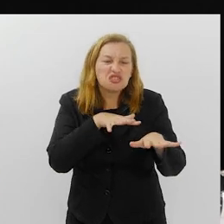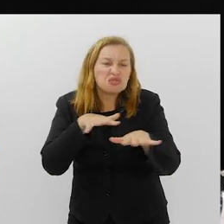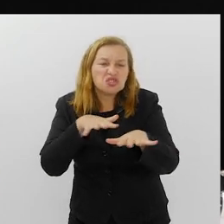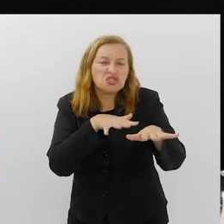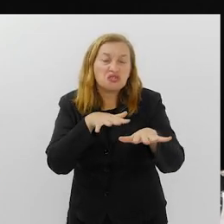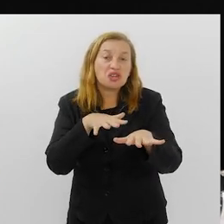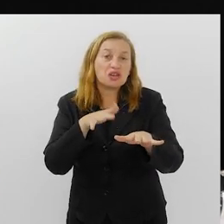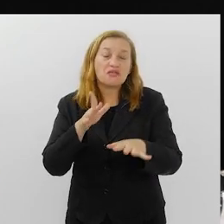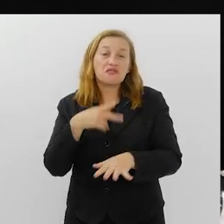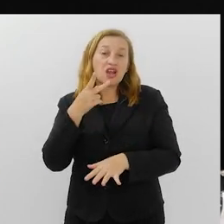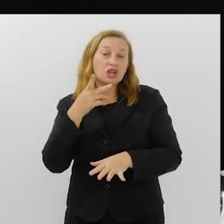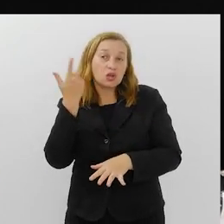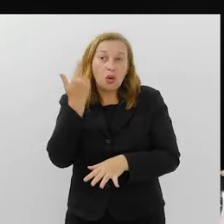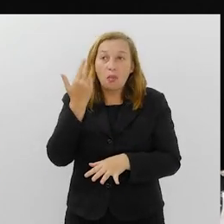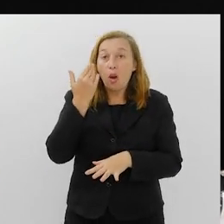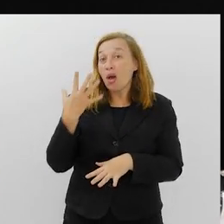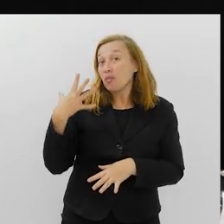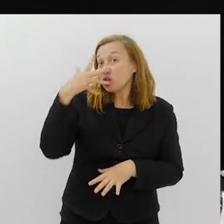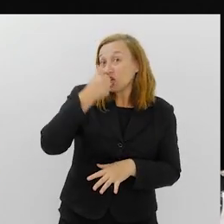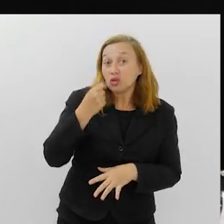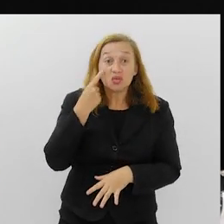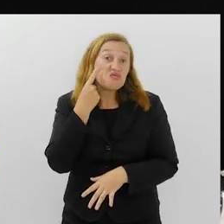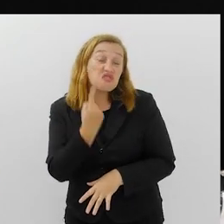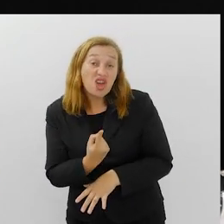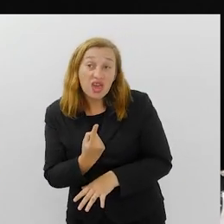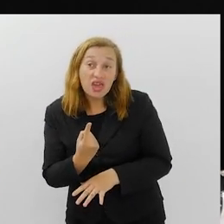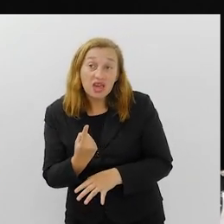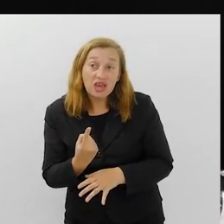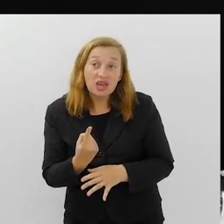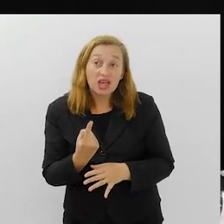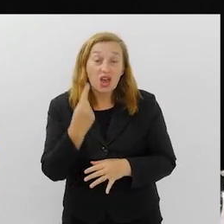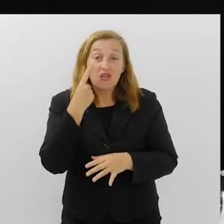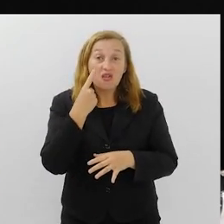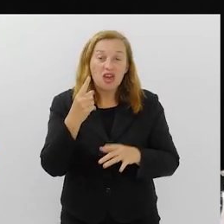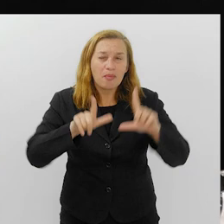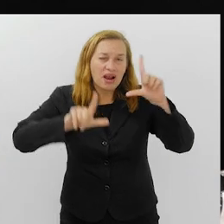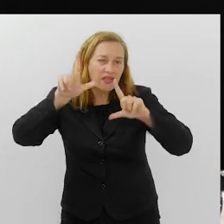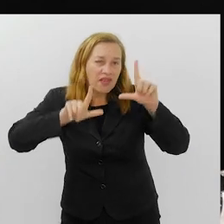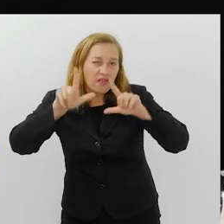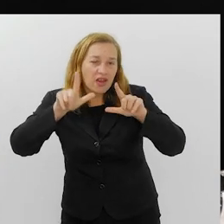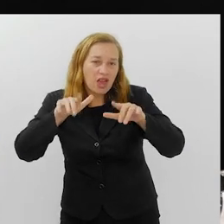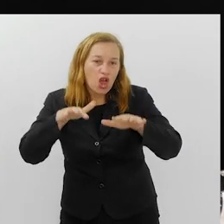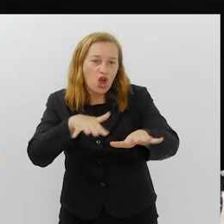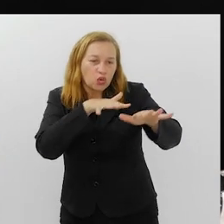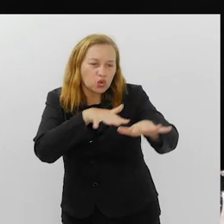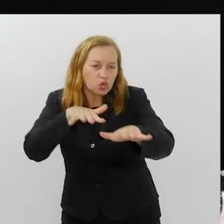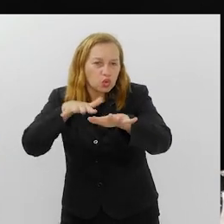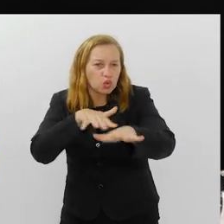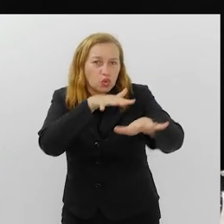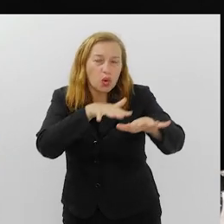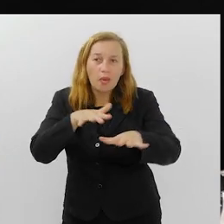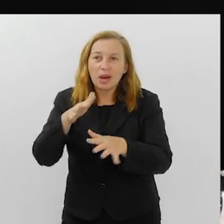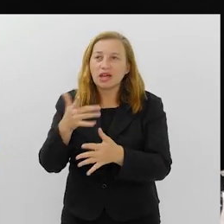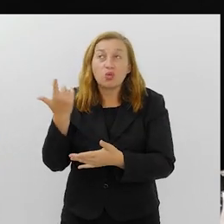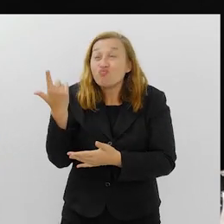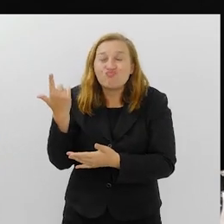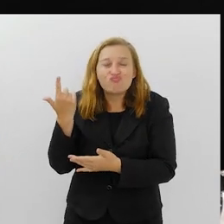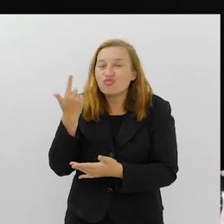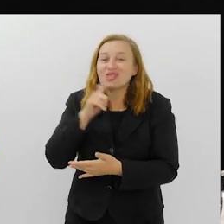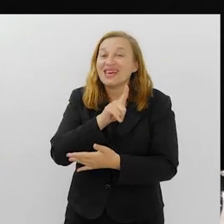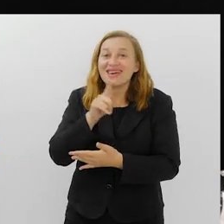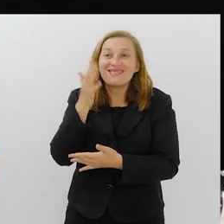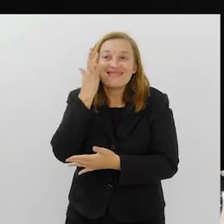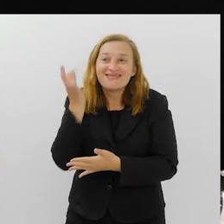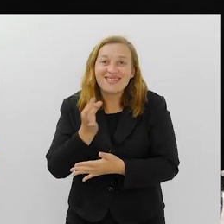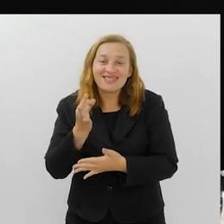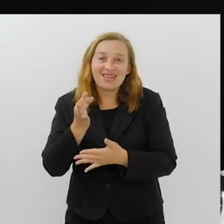superficialmente falando, né? É bonito de se ver, assiste ali pela TV, mas não consegue entender a dimensão